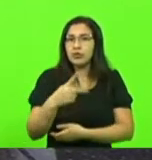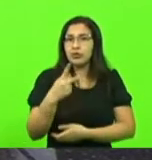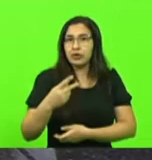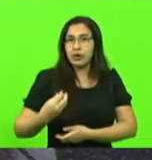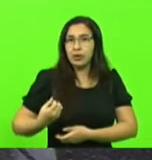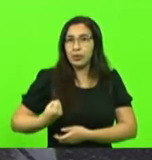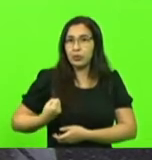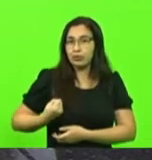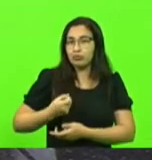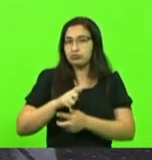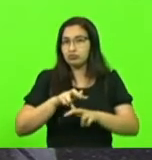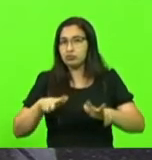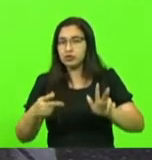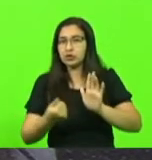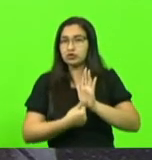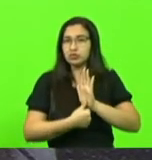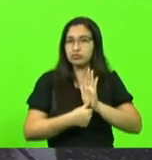quiserem.